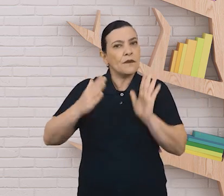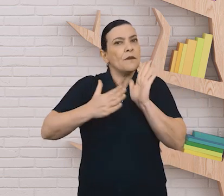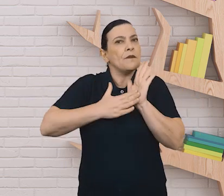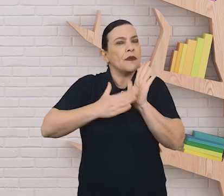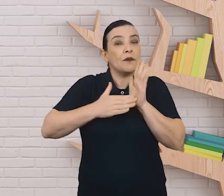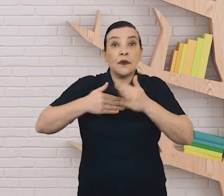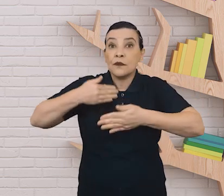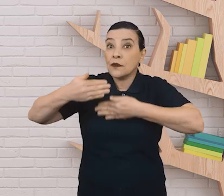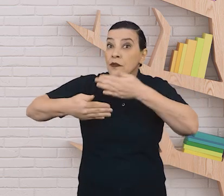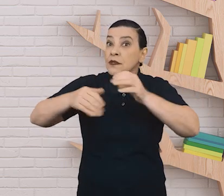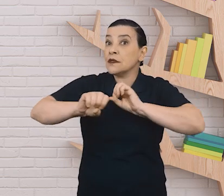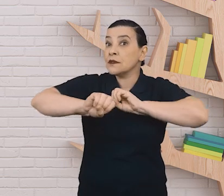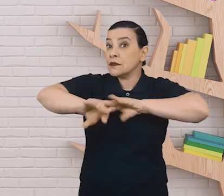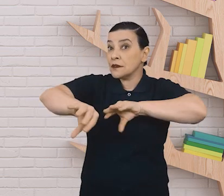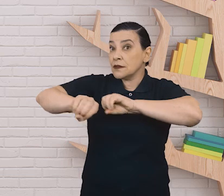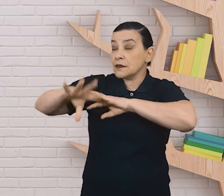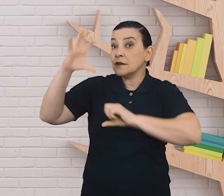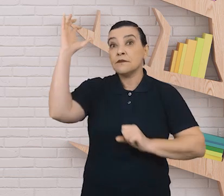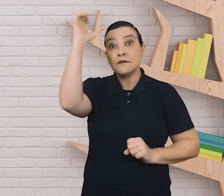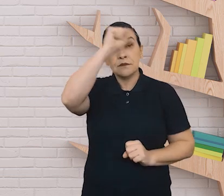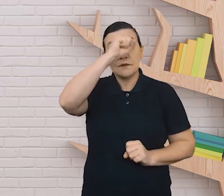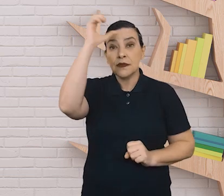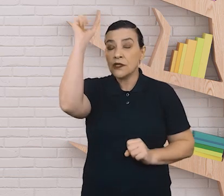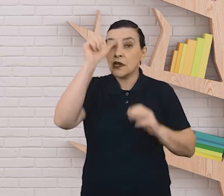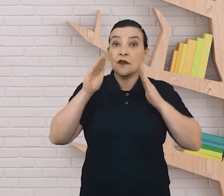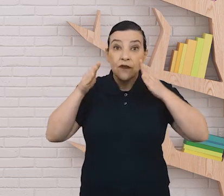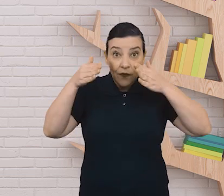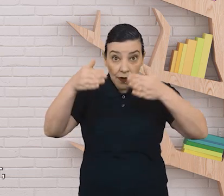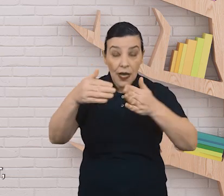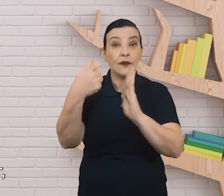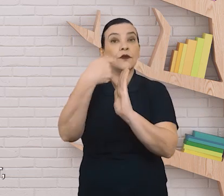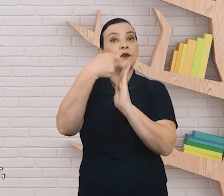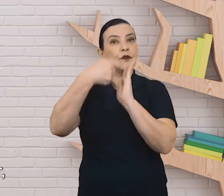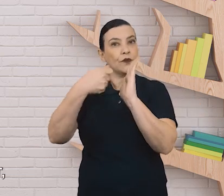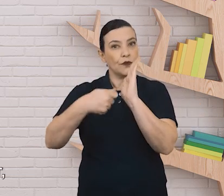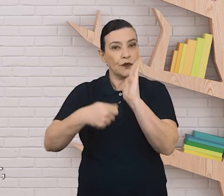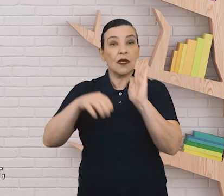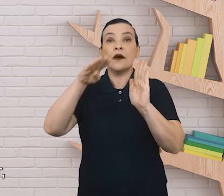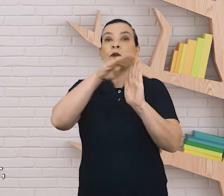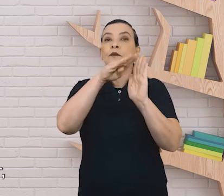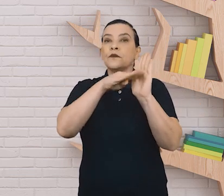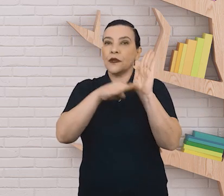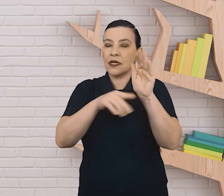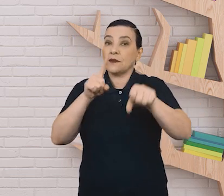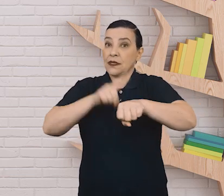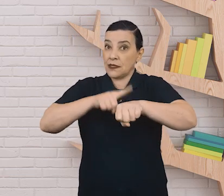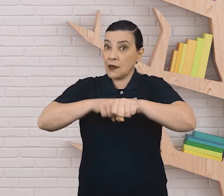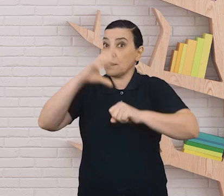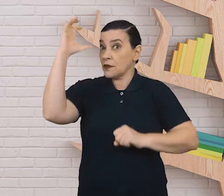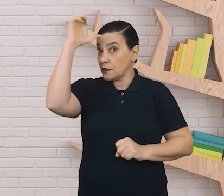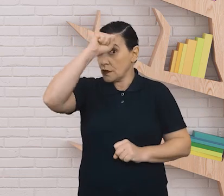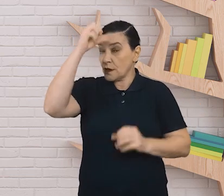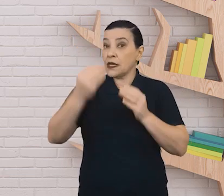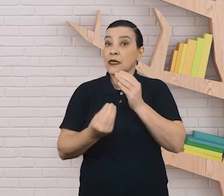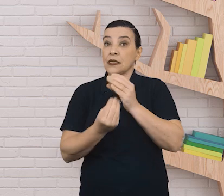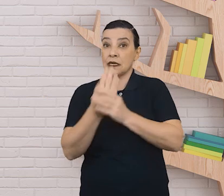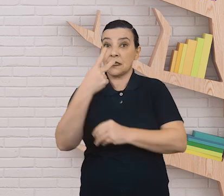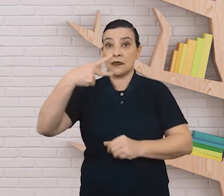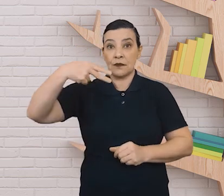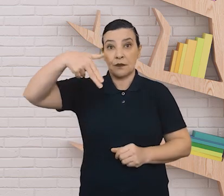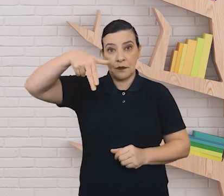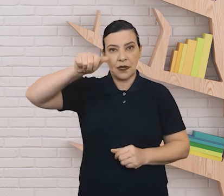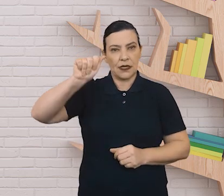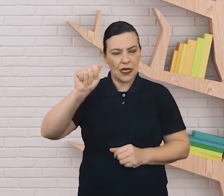que propõe um processo de ensino e aprendizagem centrado no texto. O programa Tempo de Aprender, desenvolvido a partir das